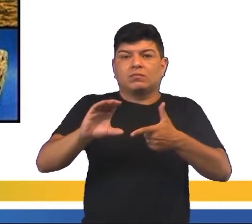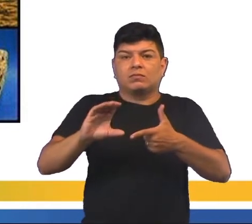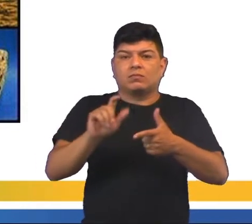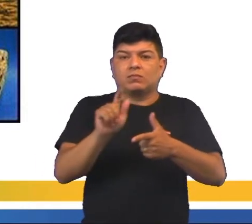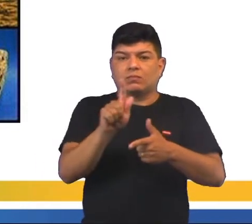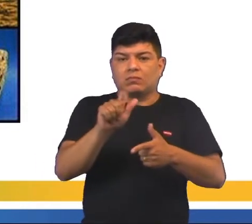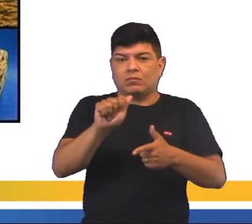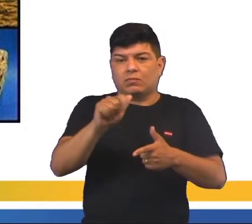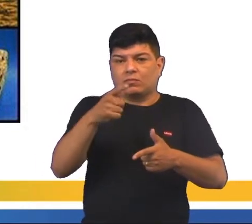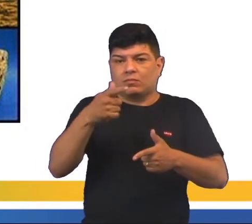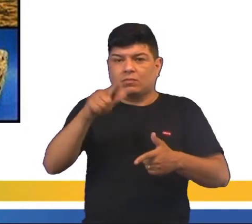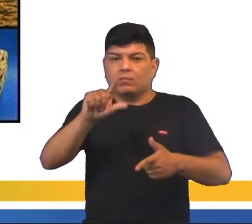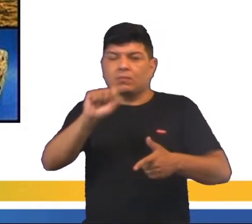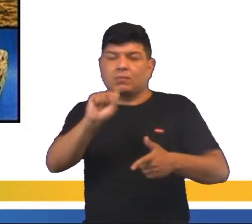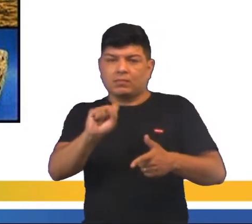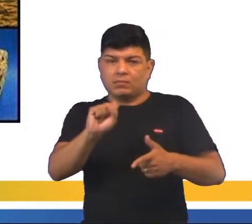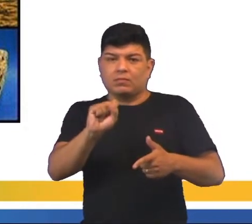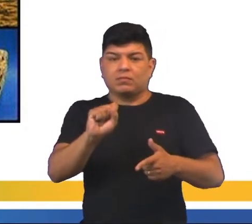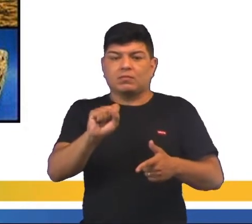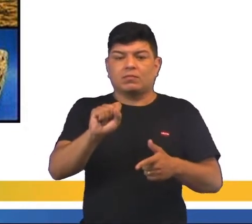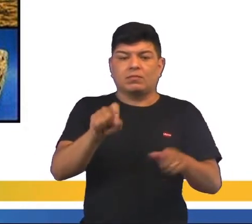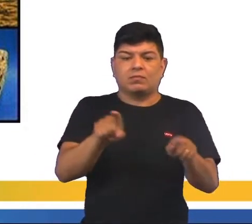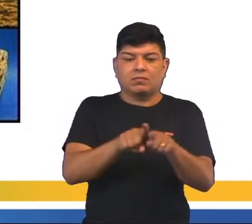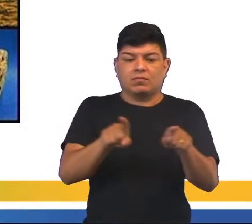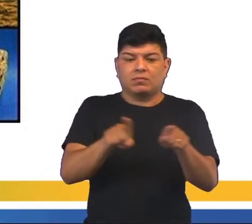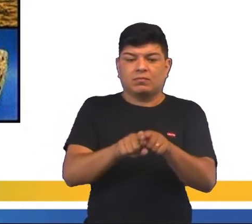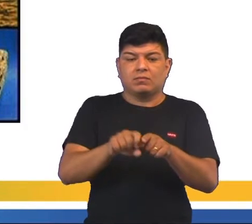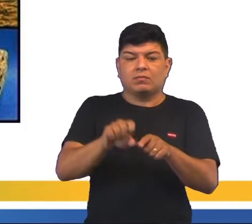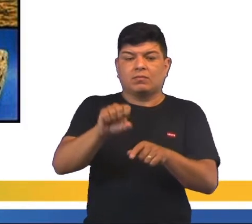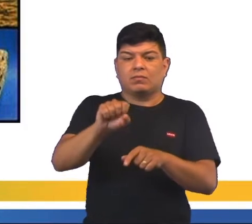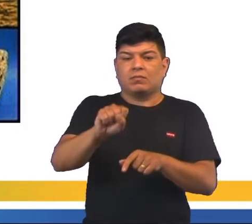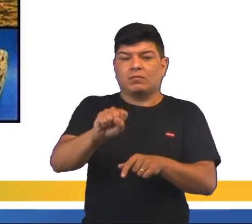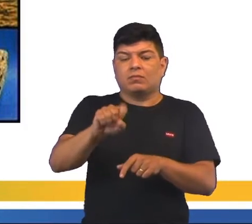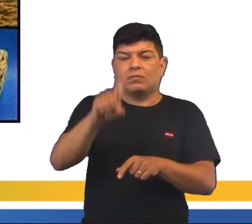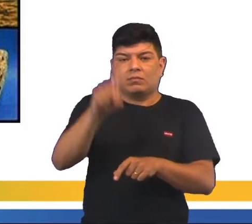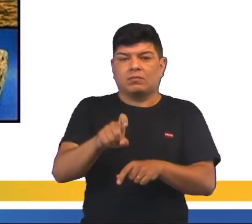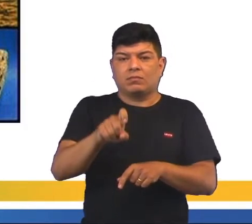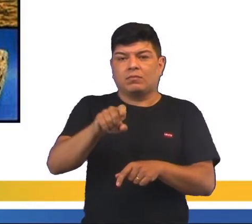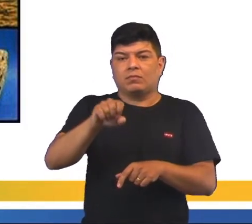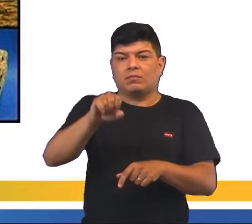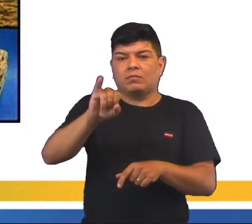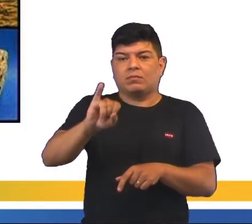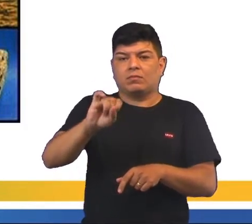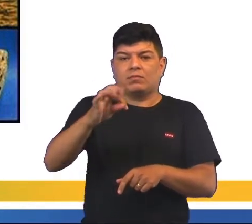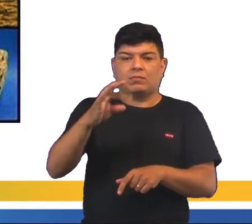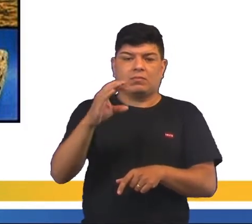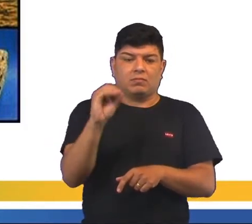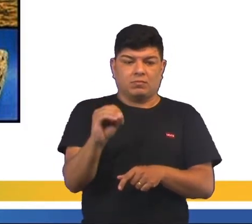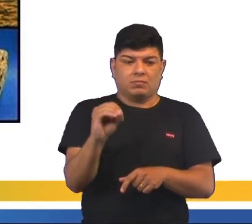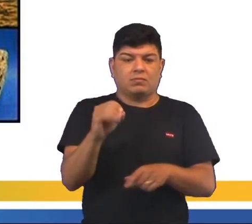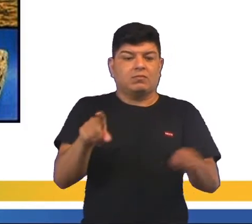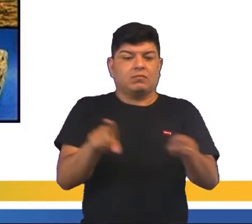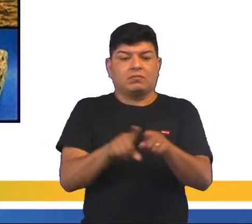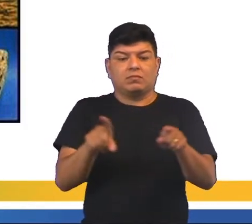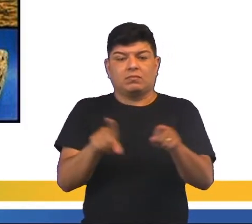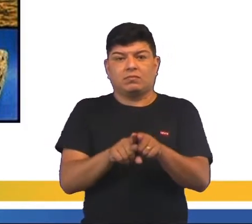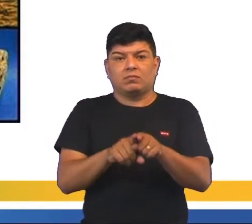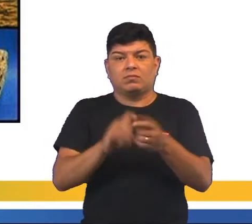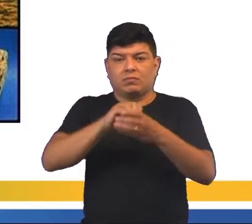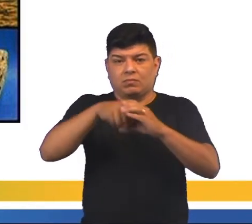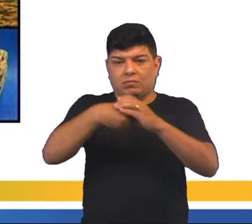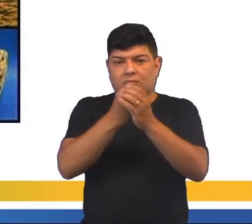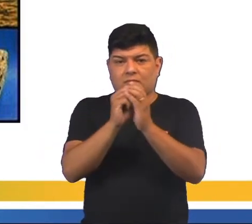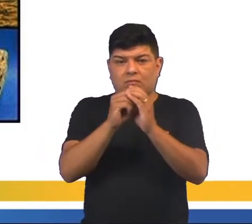gás natural e xisto betuminoso. E os combustíveis nucleares. Então, quando você fala de energia